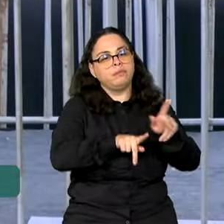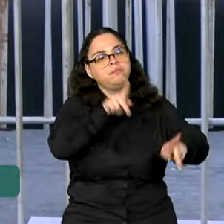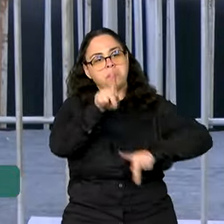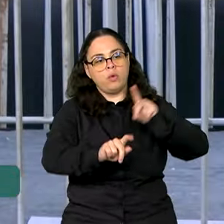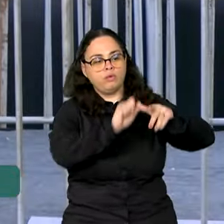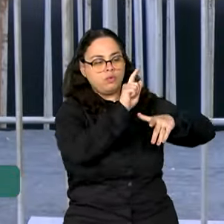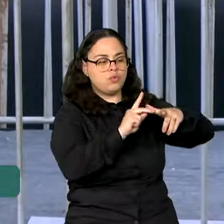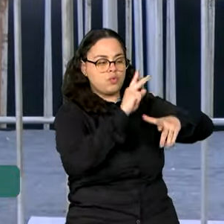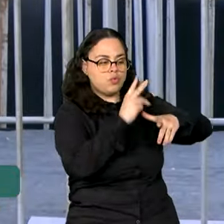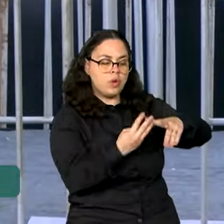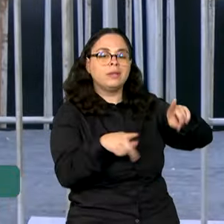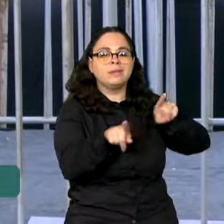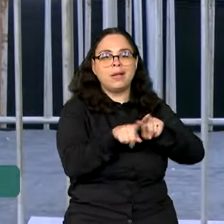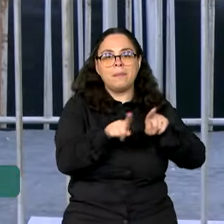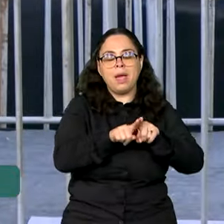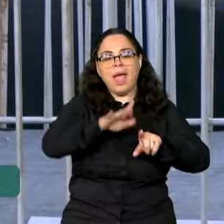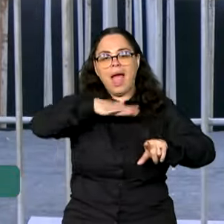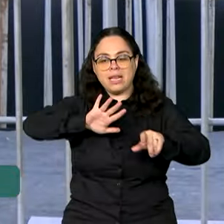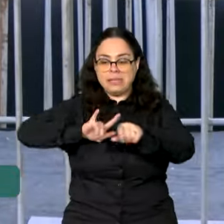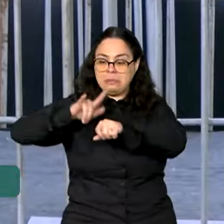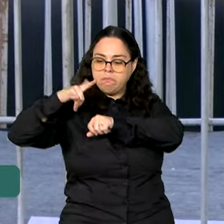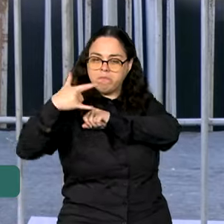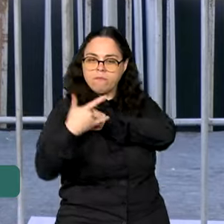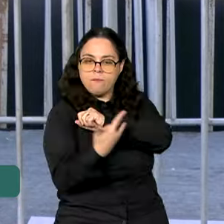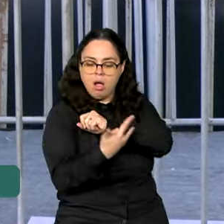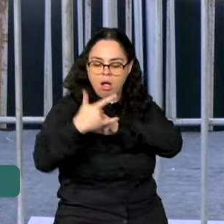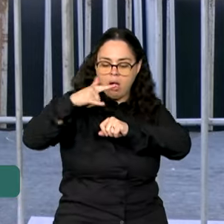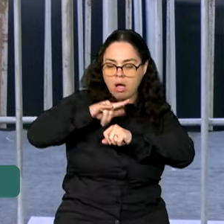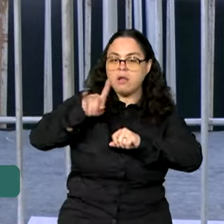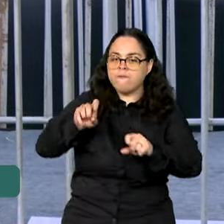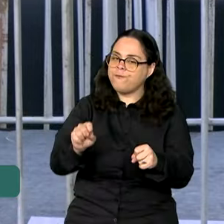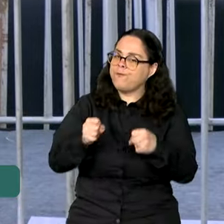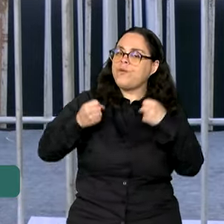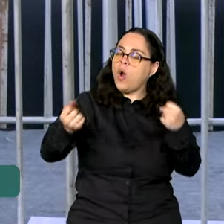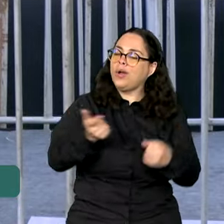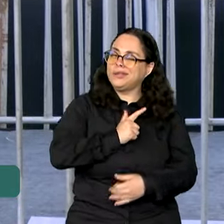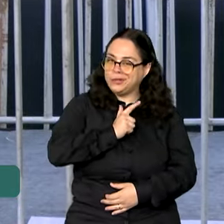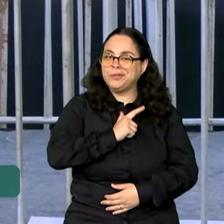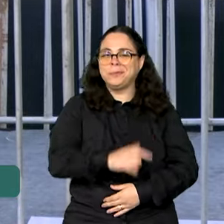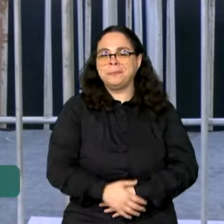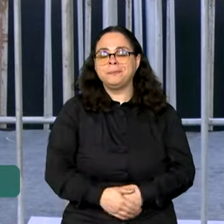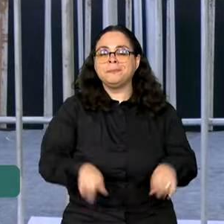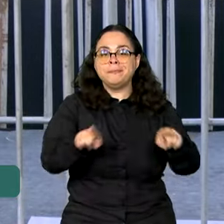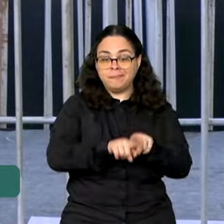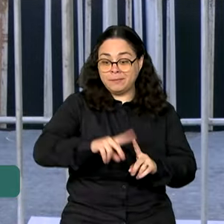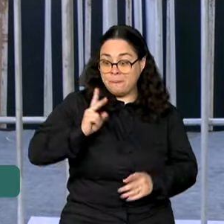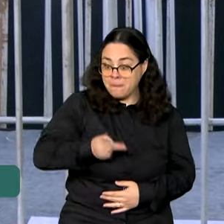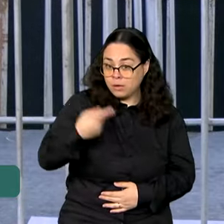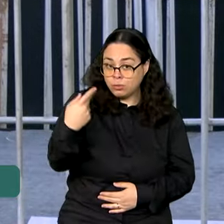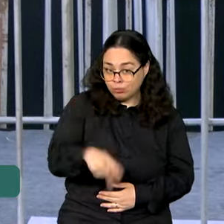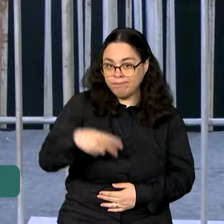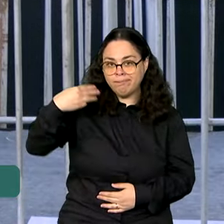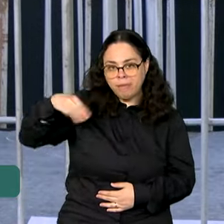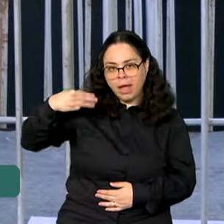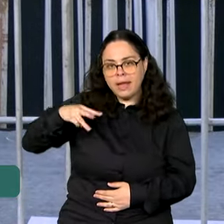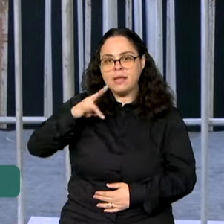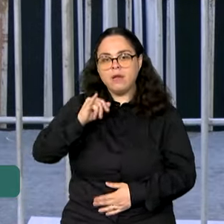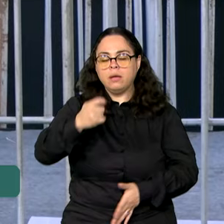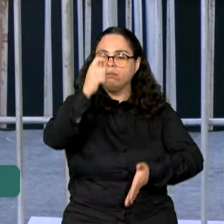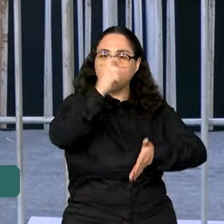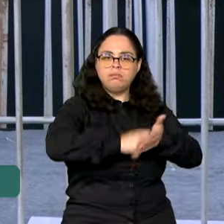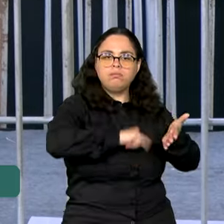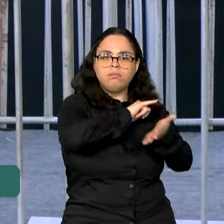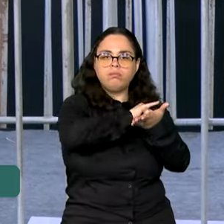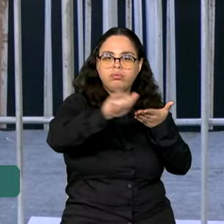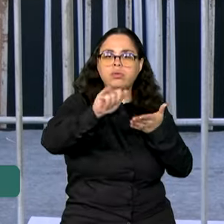Programa Espacial Brasileiro saem ganhando e saem fortalecidos. Ainda aqui vai ser assinada a mensagem